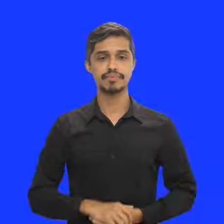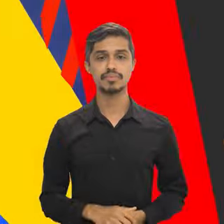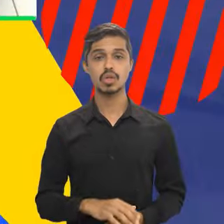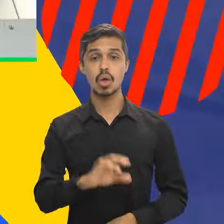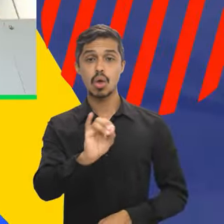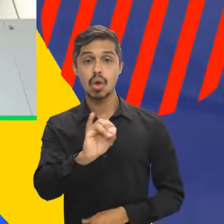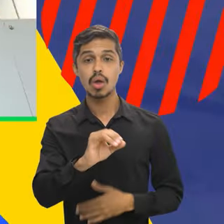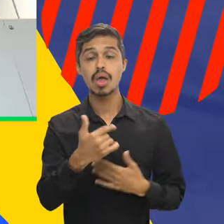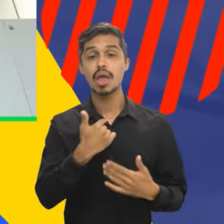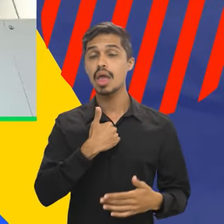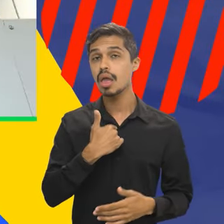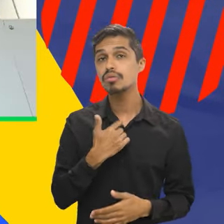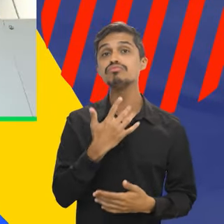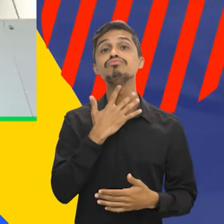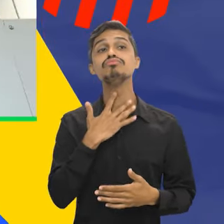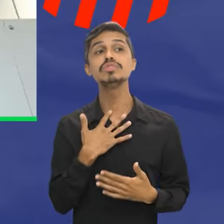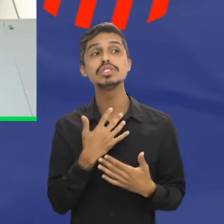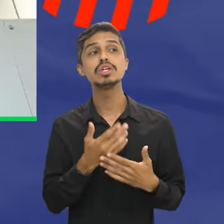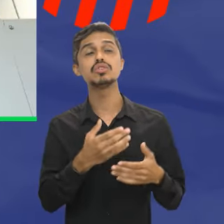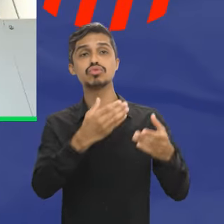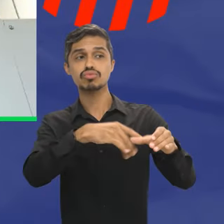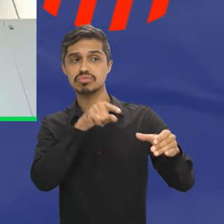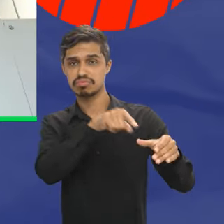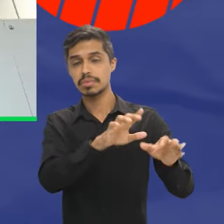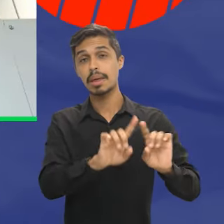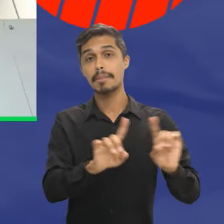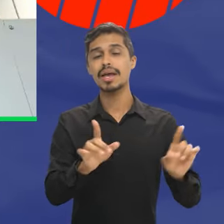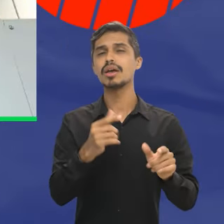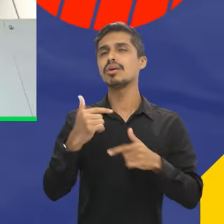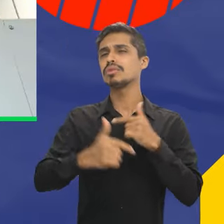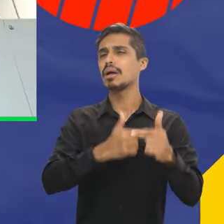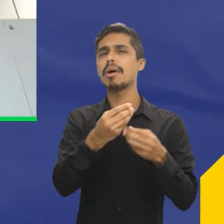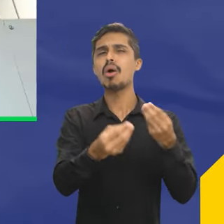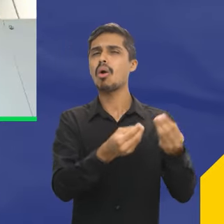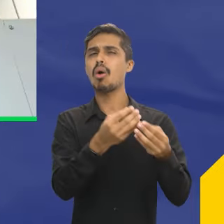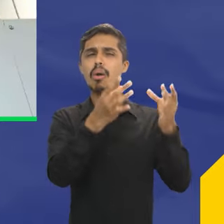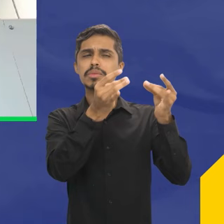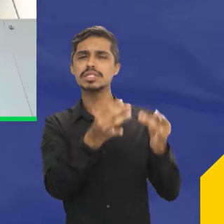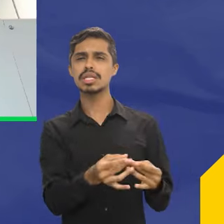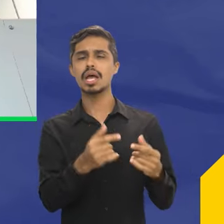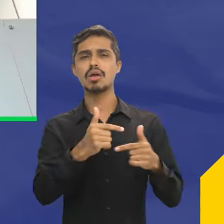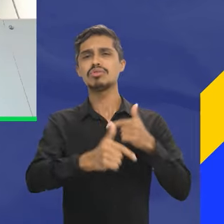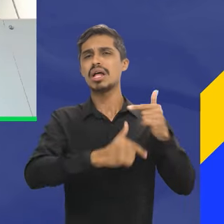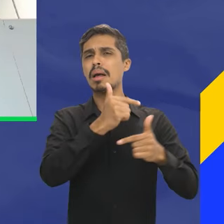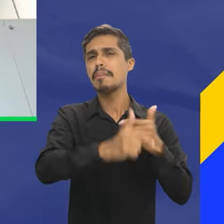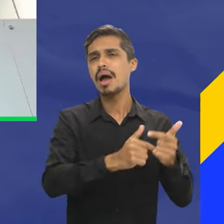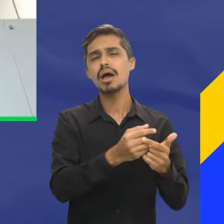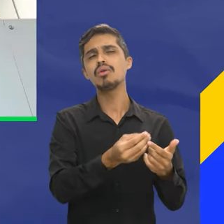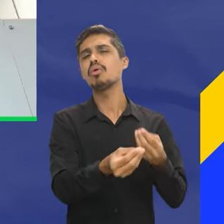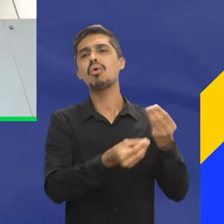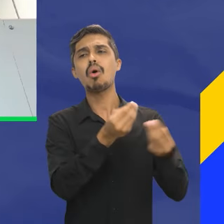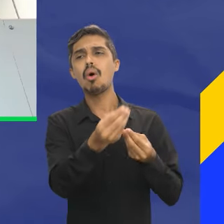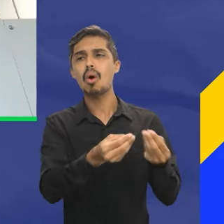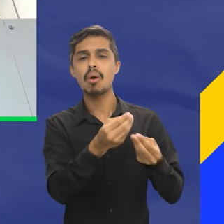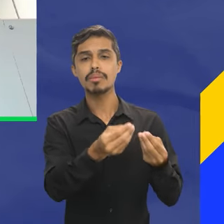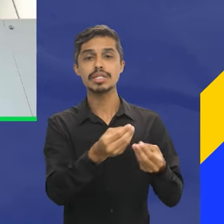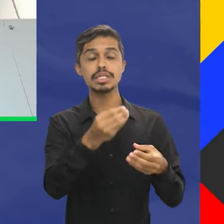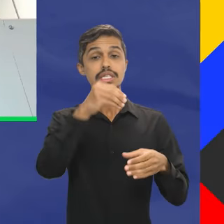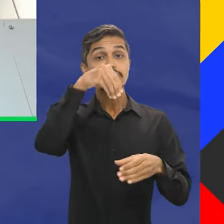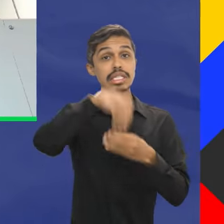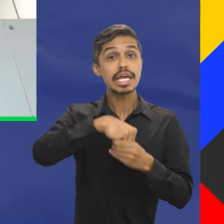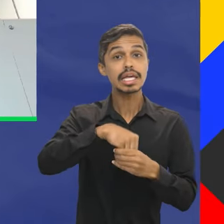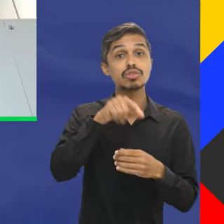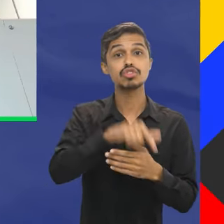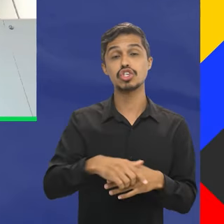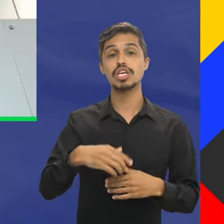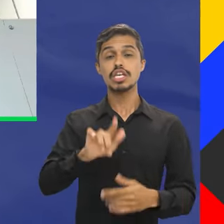médio. Oi, eu estou me preparando para fazer o concurso nacional unificado. E gostaria de saber como que é o trabalho, quais são as funções